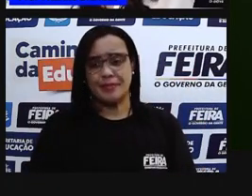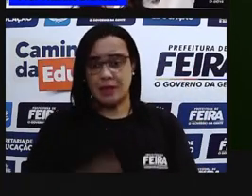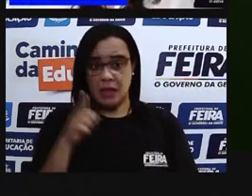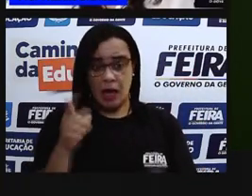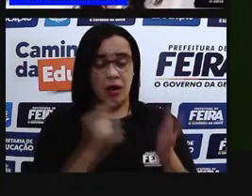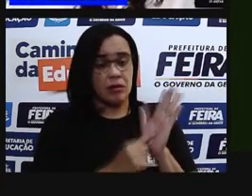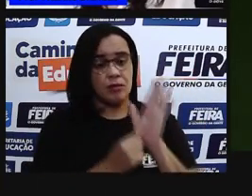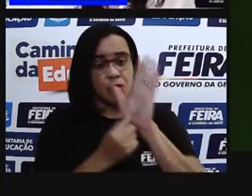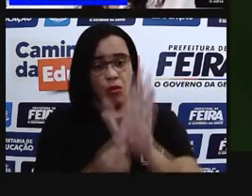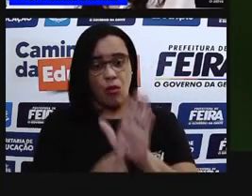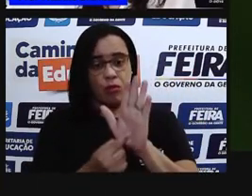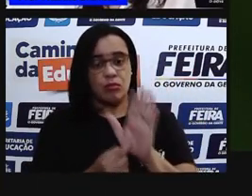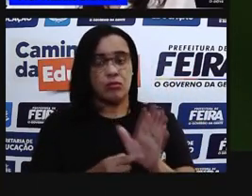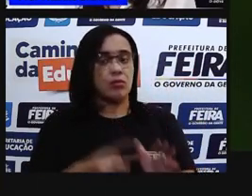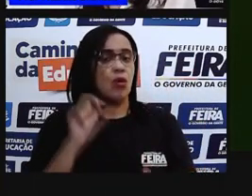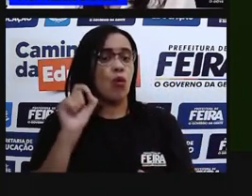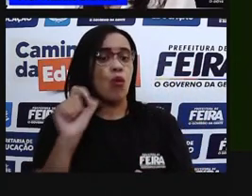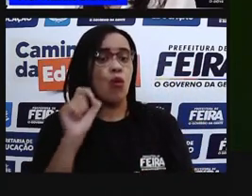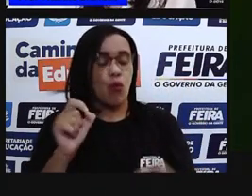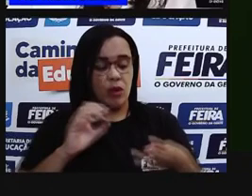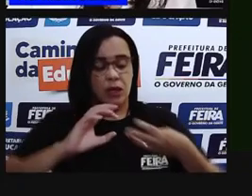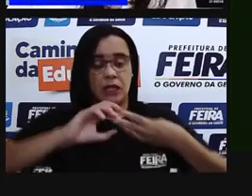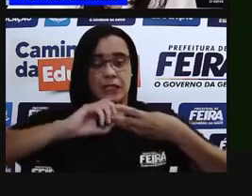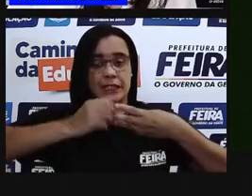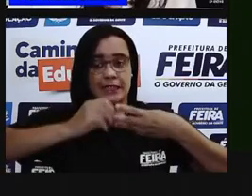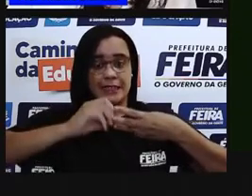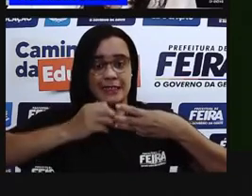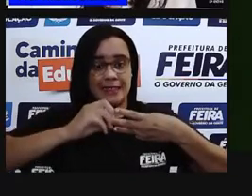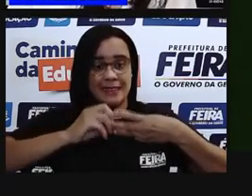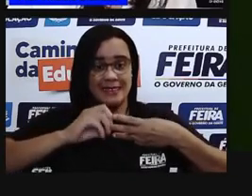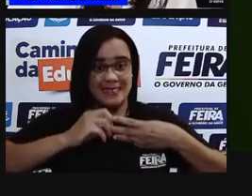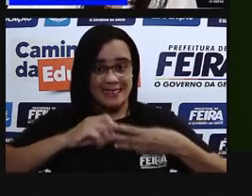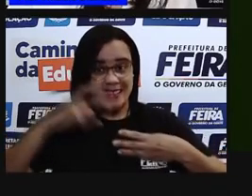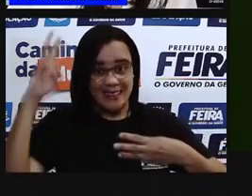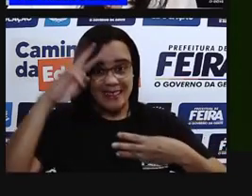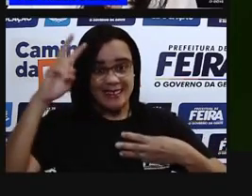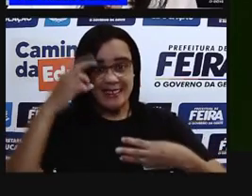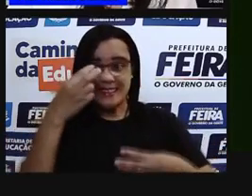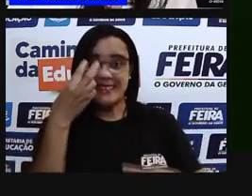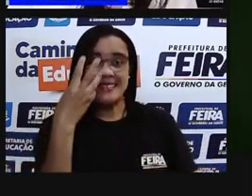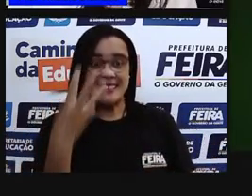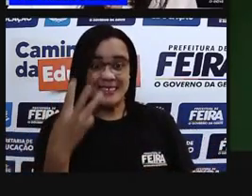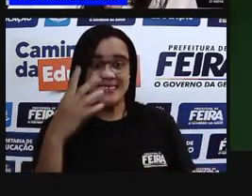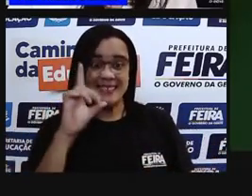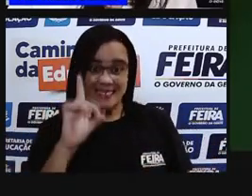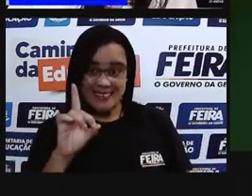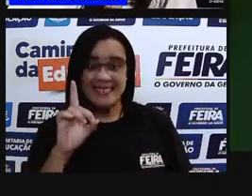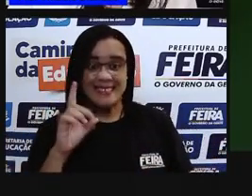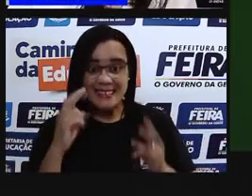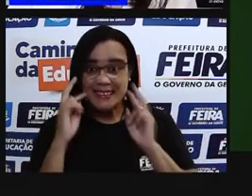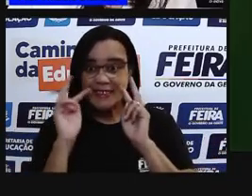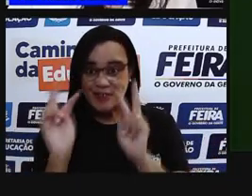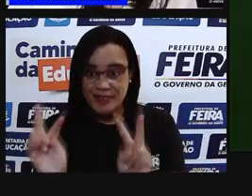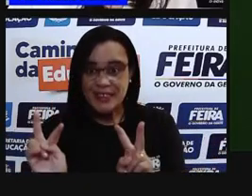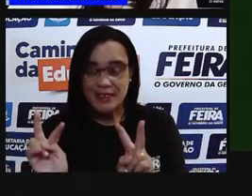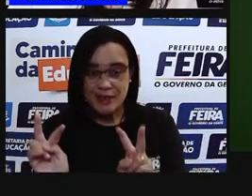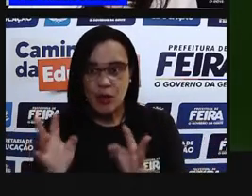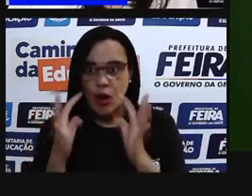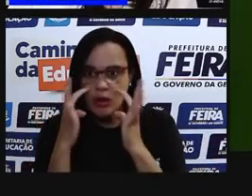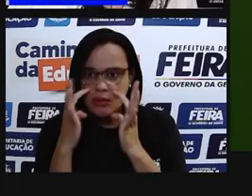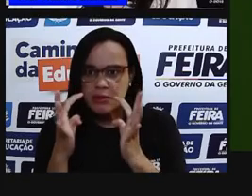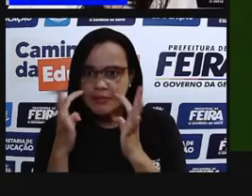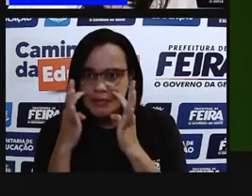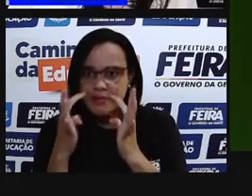célula. Então, vocês conseguem ver que ela está em três dimensões? Conseguem observar essa célula aí? PRO